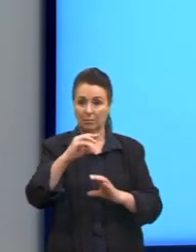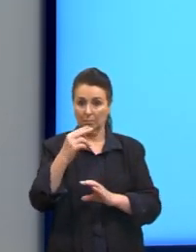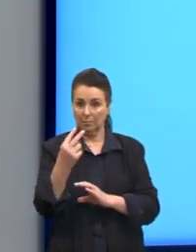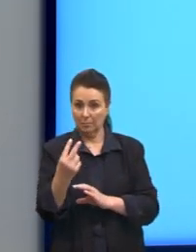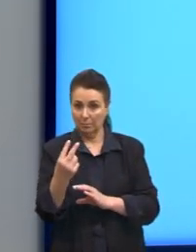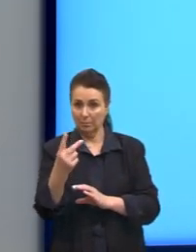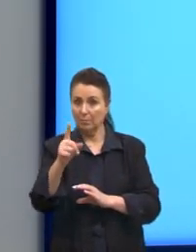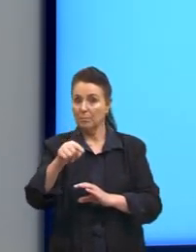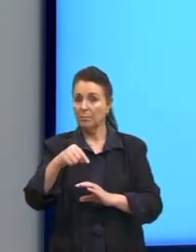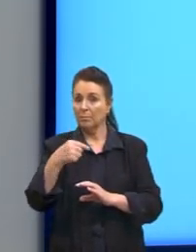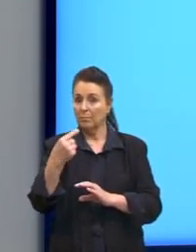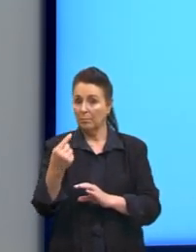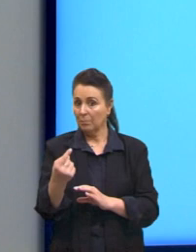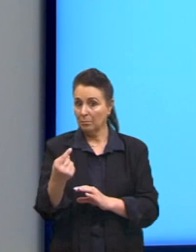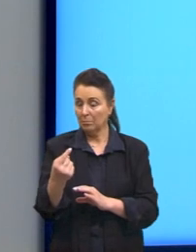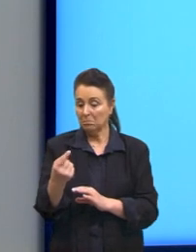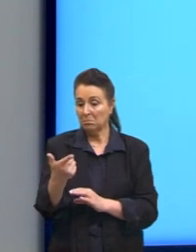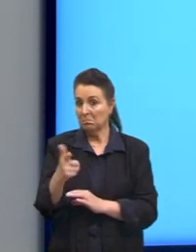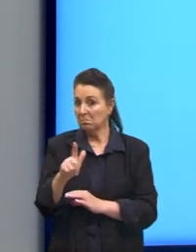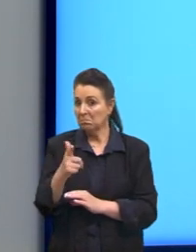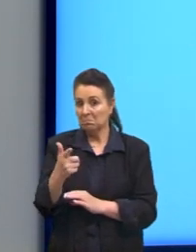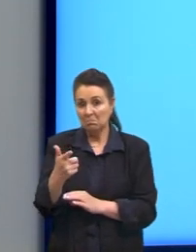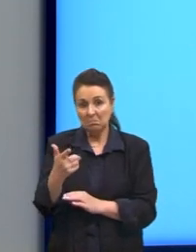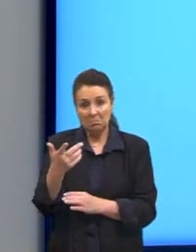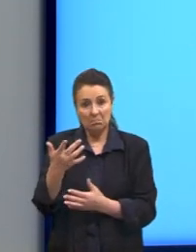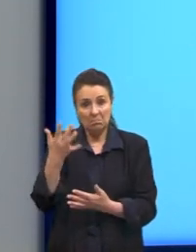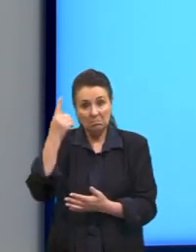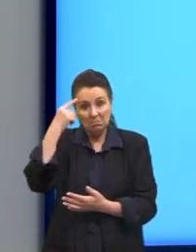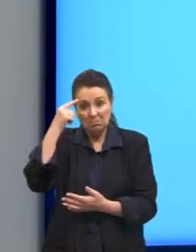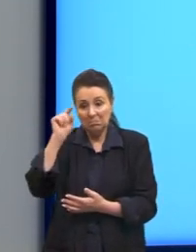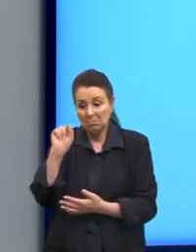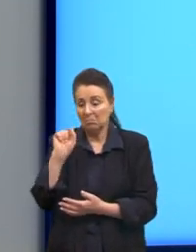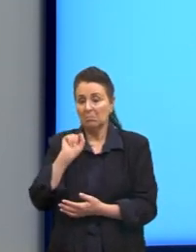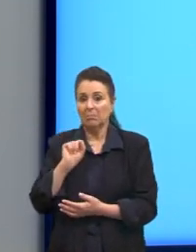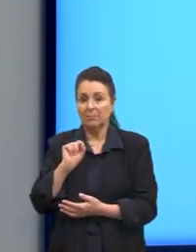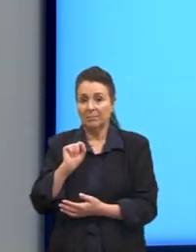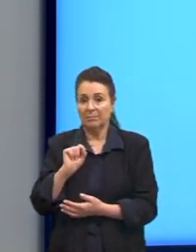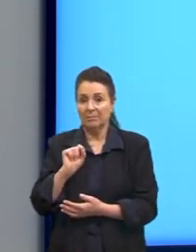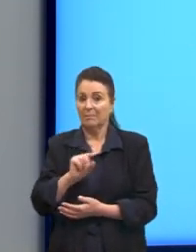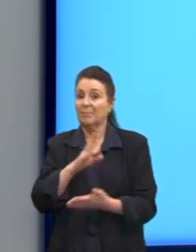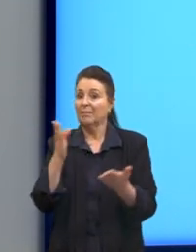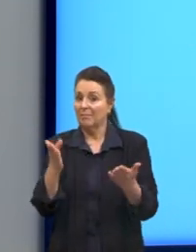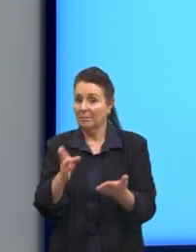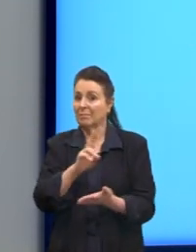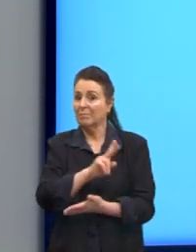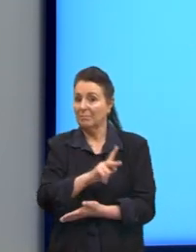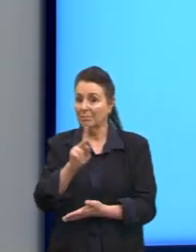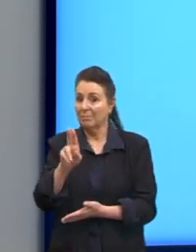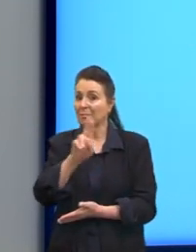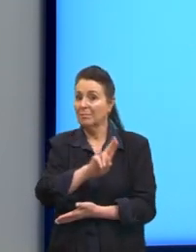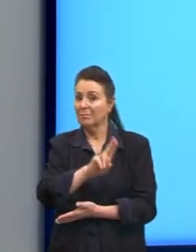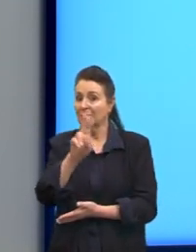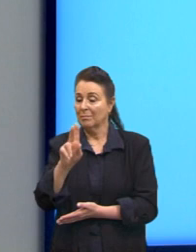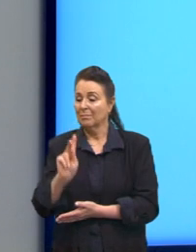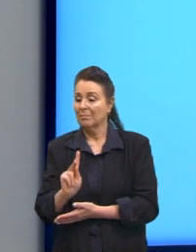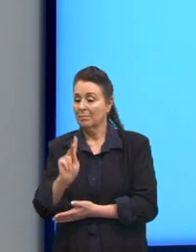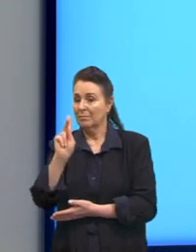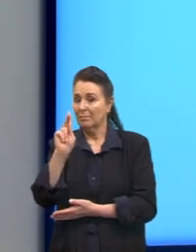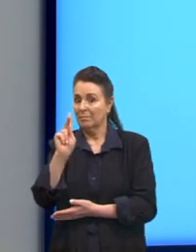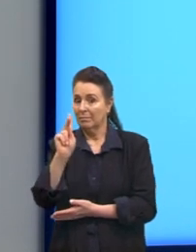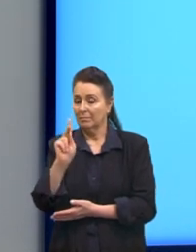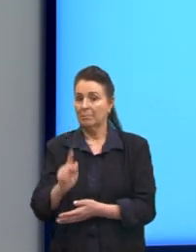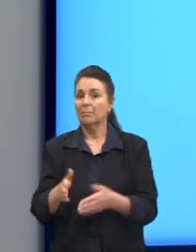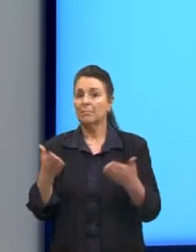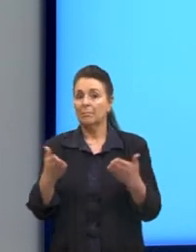O outro pedacinho, não tenho ideia. Então, a gente vai chamar de K. E aí, como é que eu vou descobrir esse pedacinho?